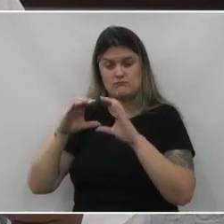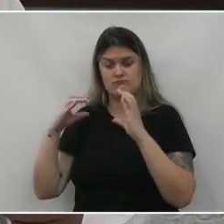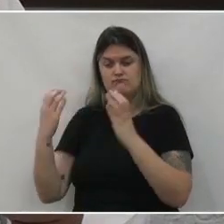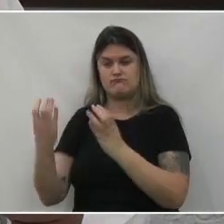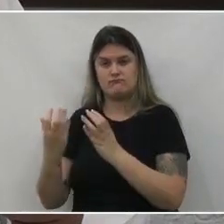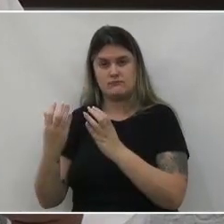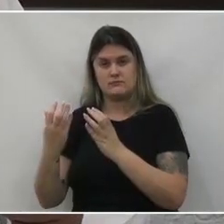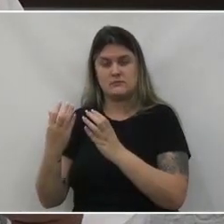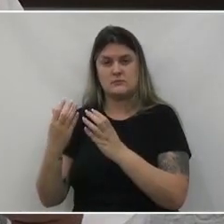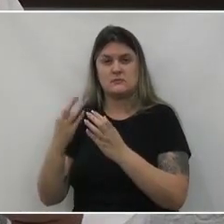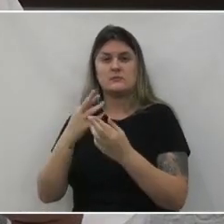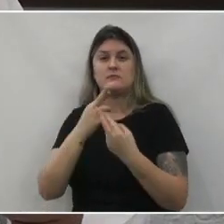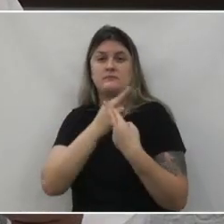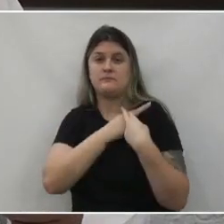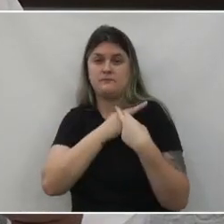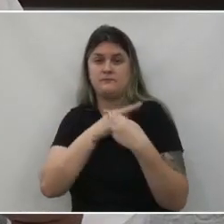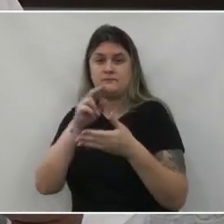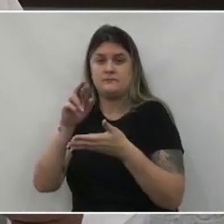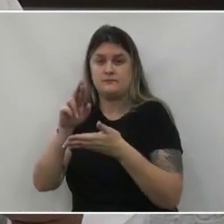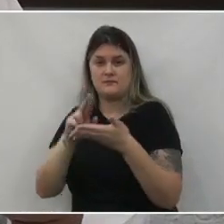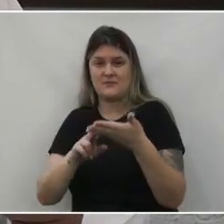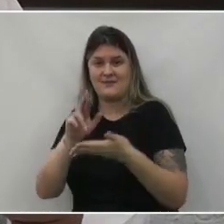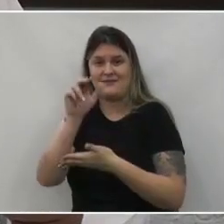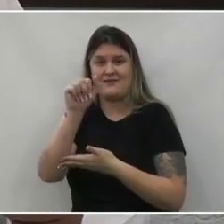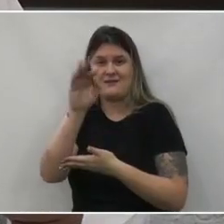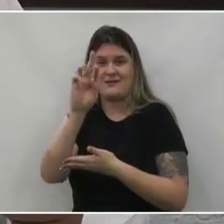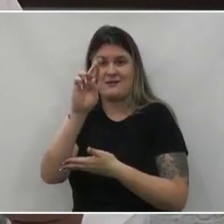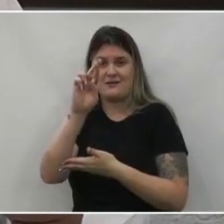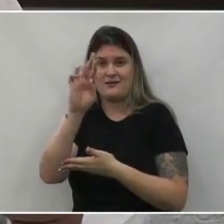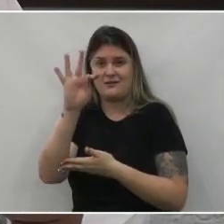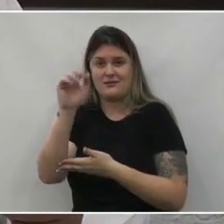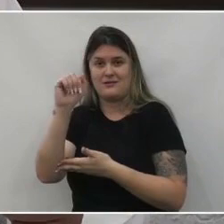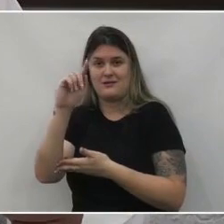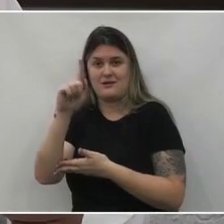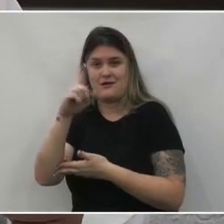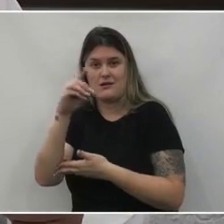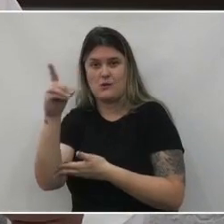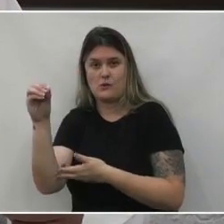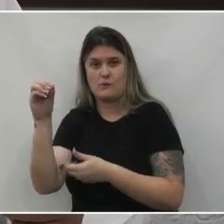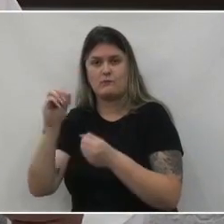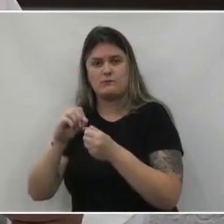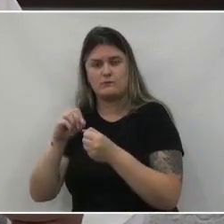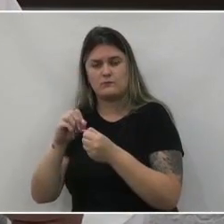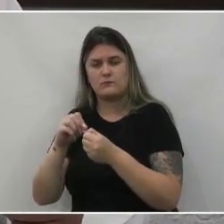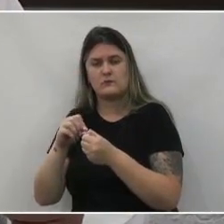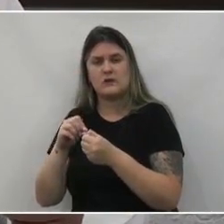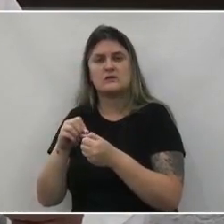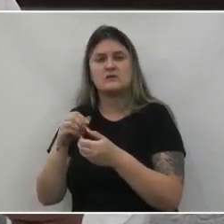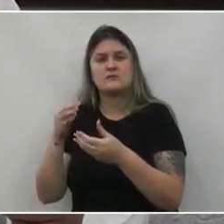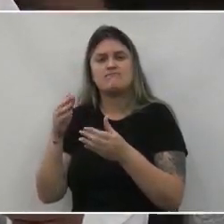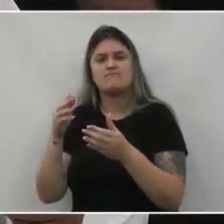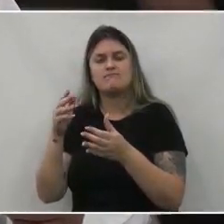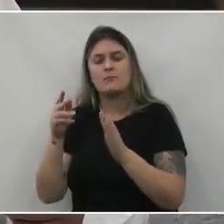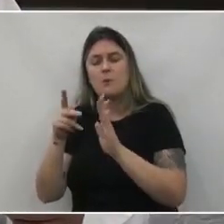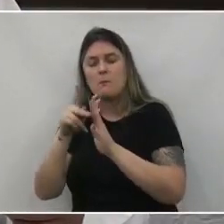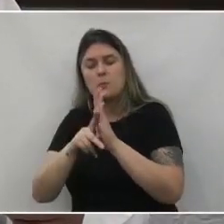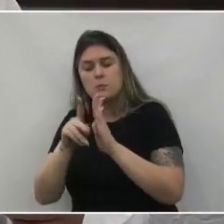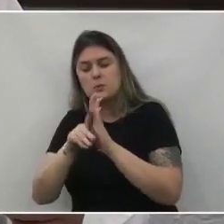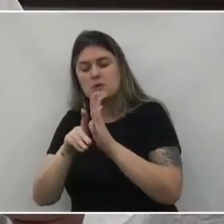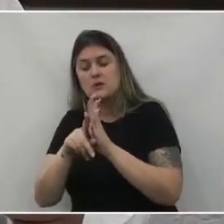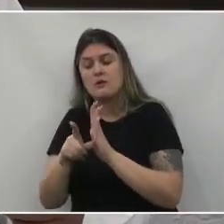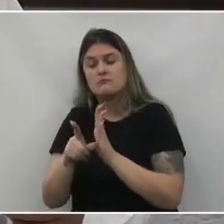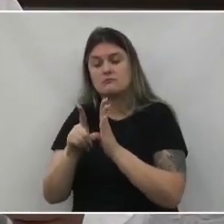sob a relatoria do conselheiro Artagão de Matos Leão emitiu o acordo de parecer prévio número 150 barra 2020